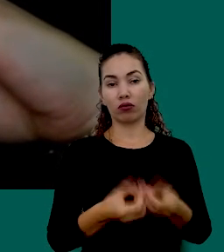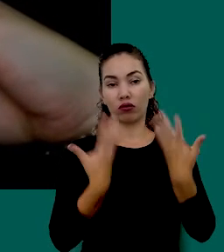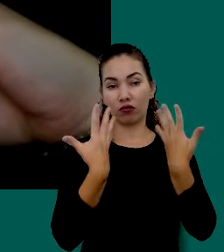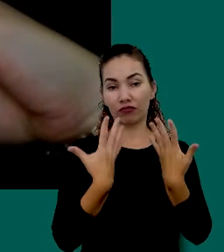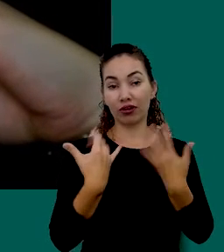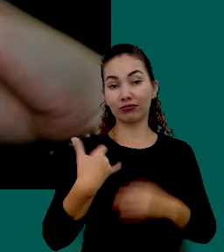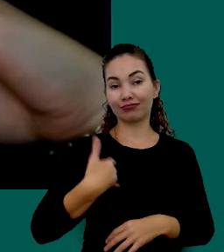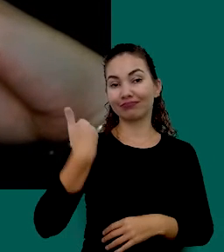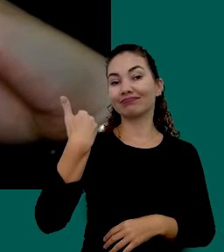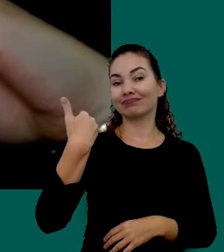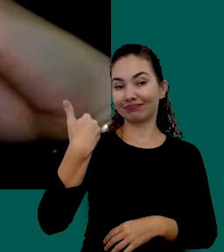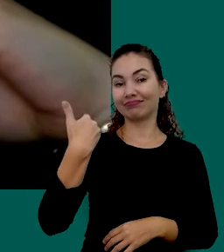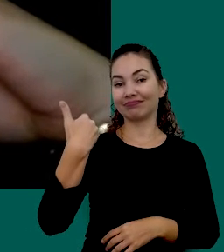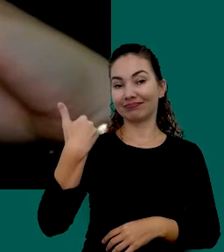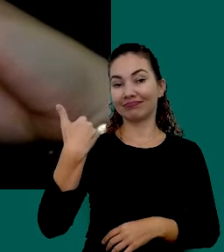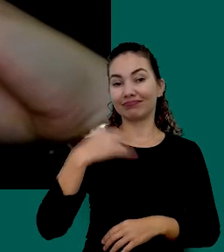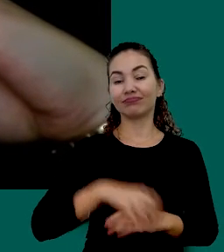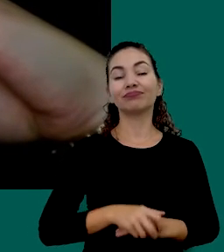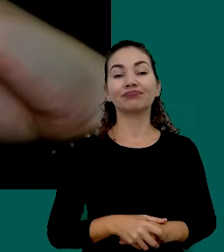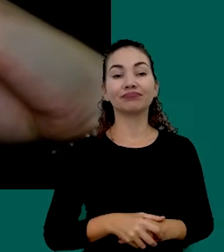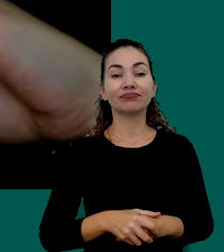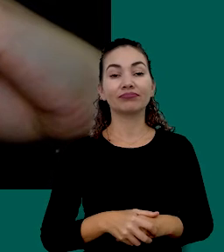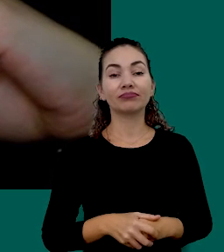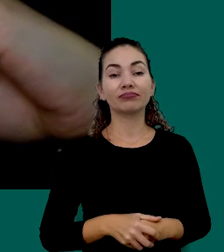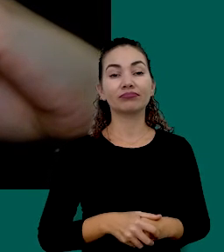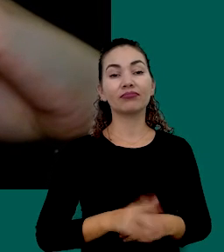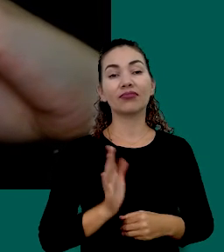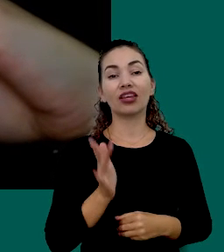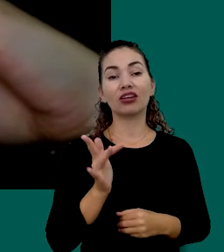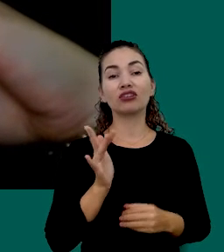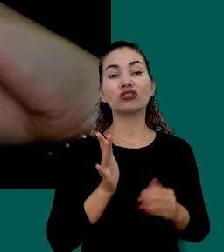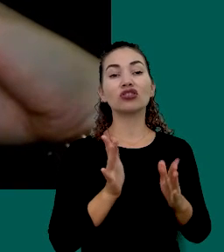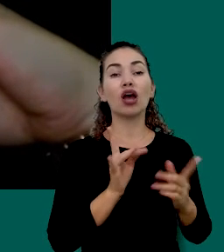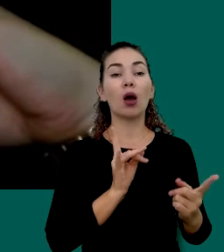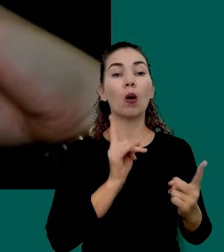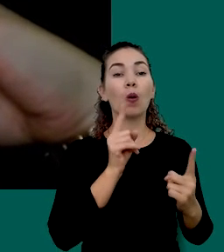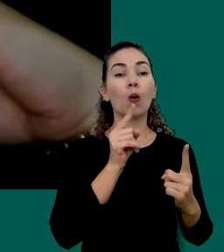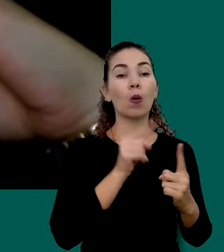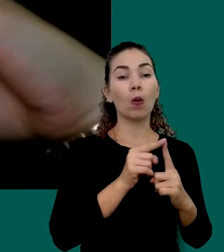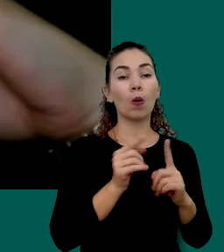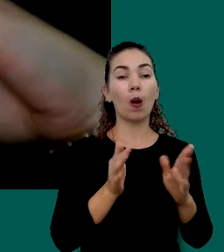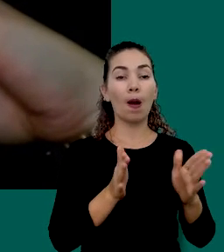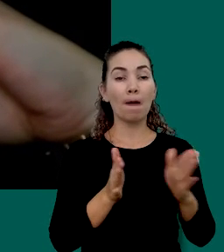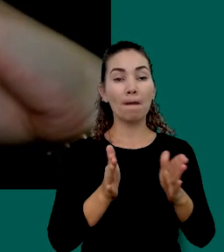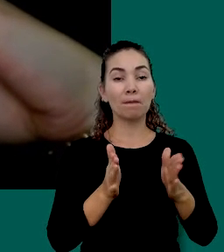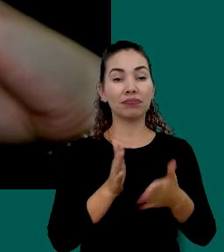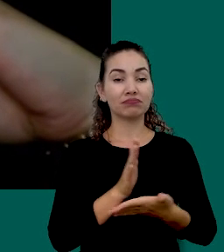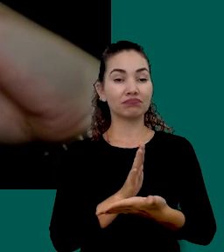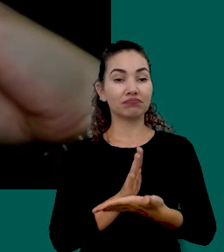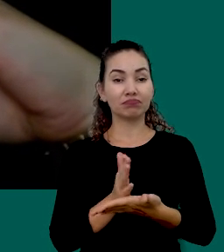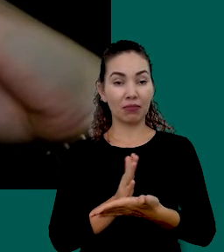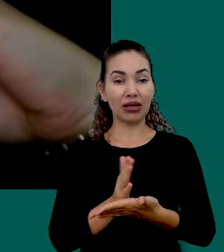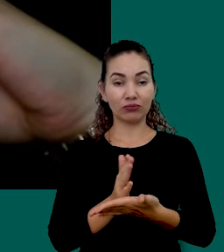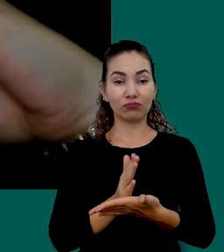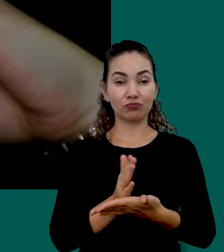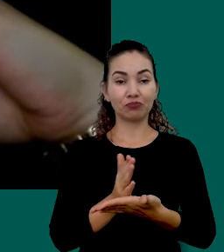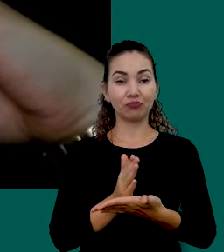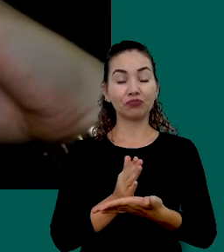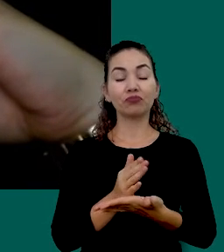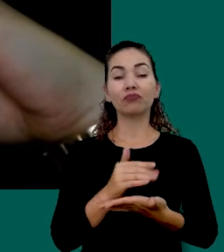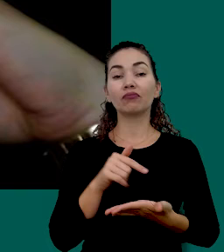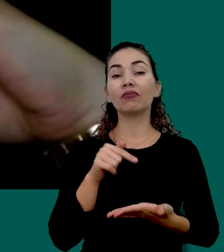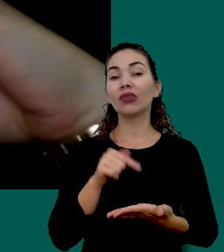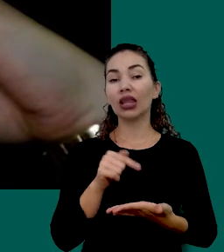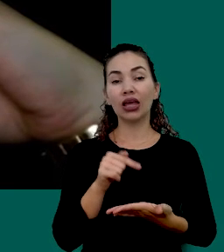Aniversário Já Os Objetivos De Médio Prazo Eles